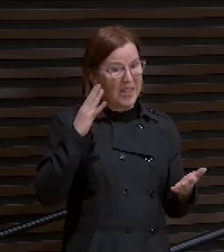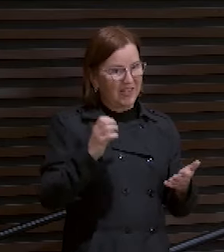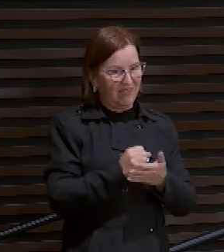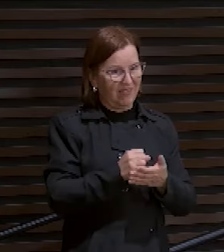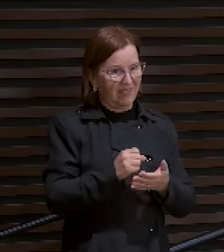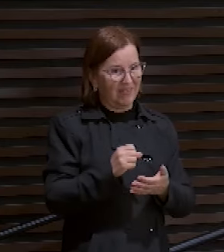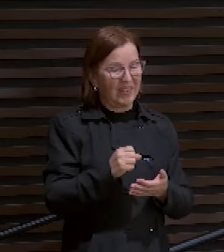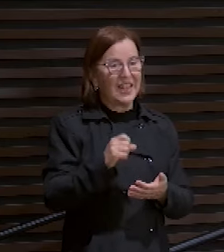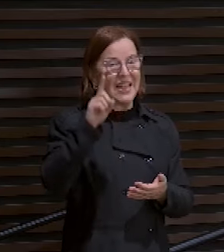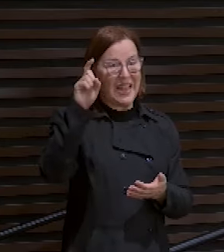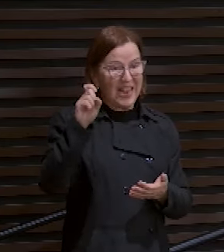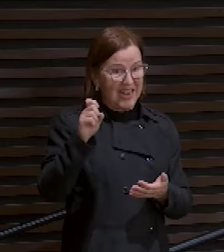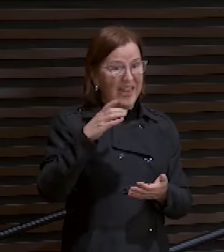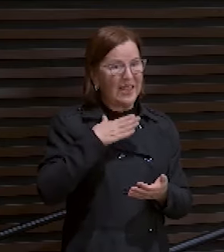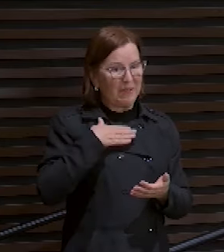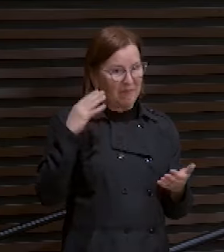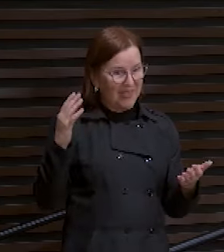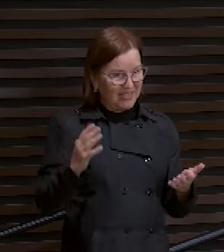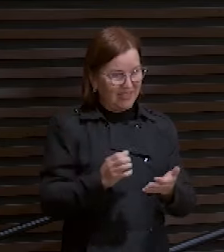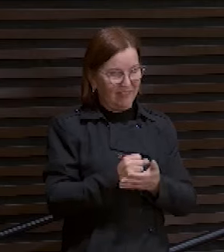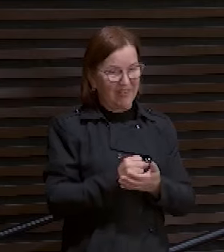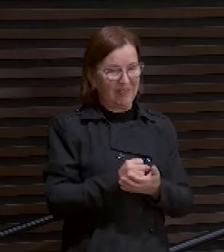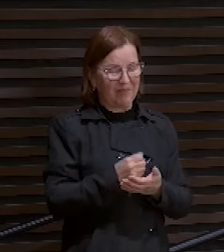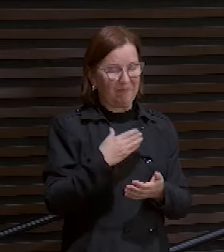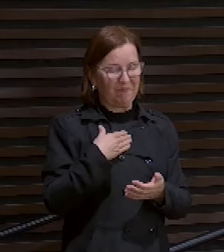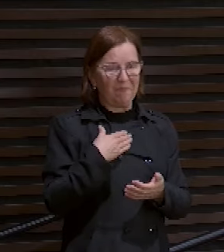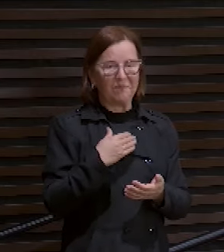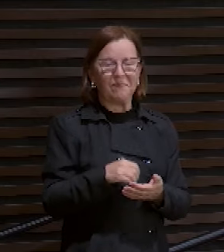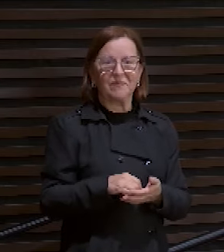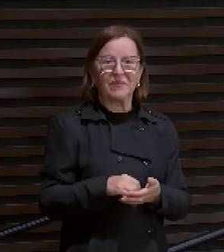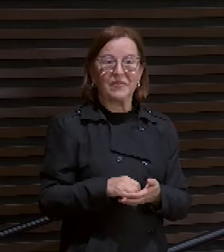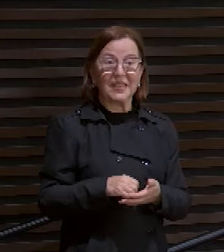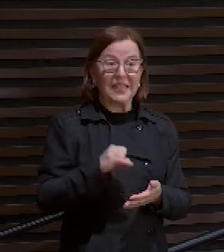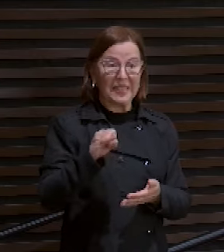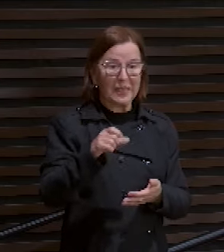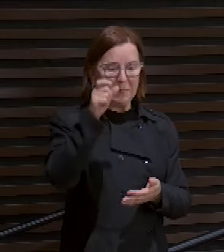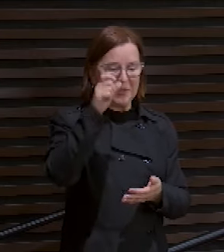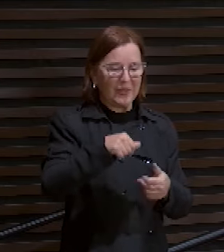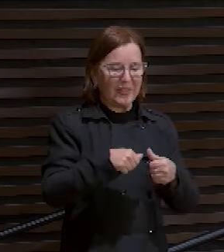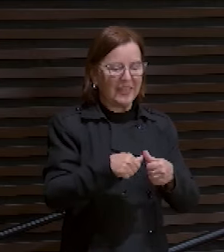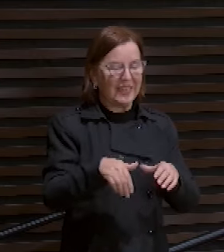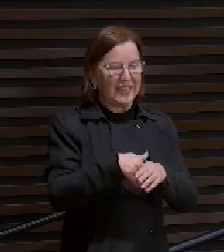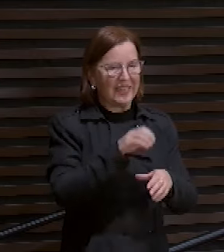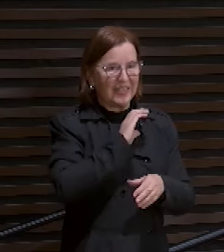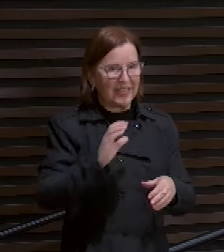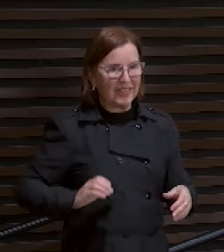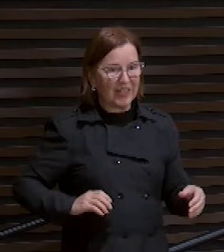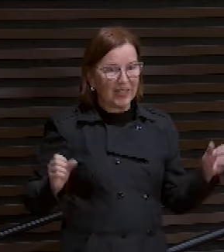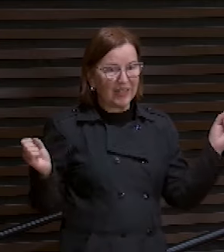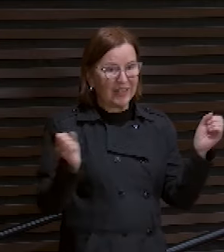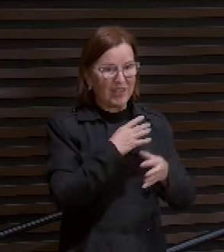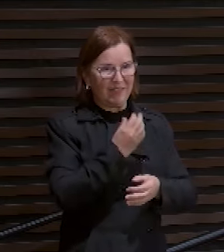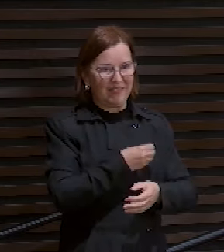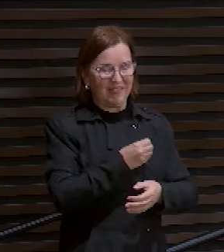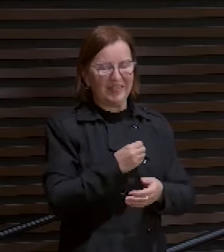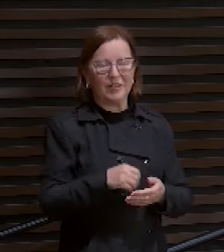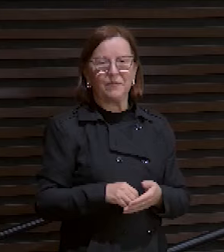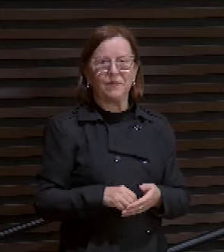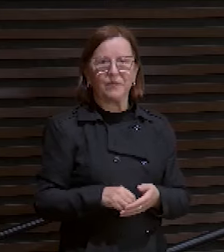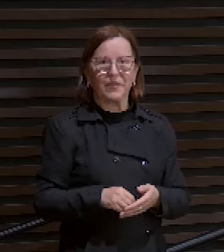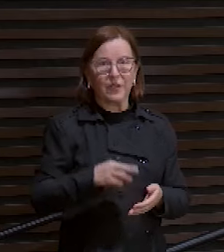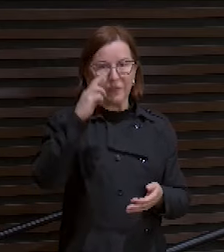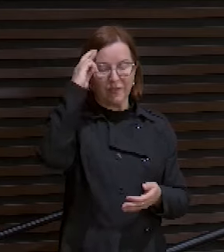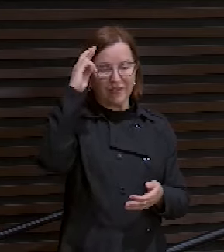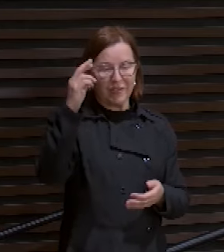me dá a salvação. Ele vem ser a salvação em mim. Se alguém está em Cristo, é uma nova criação, uma nova criatura. Então ele vem